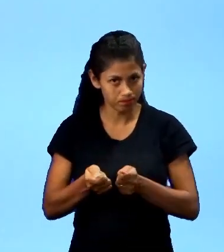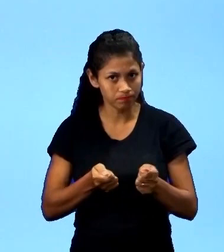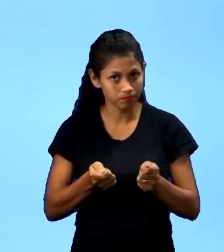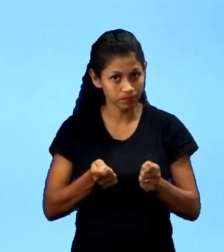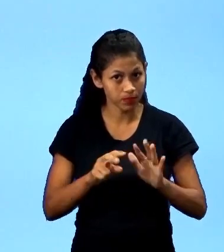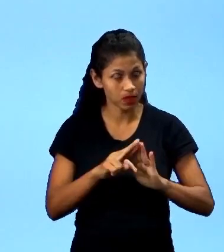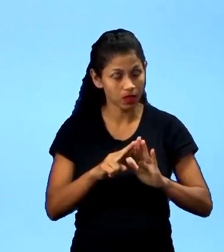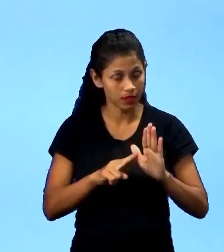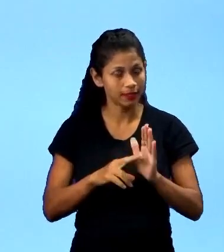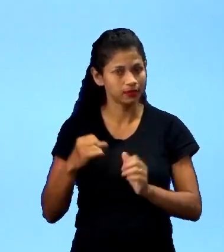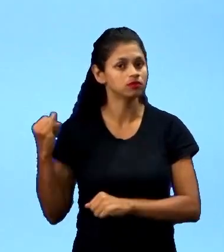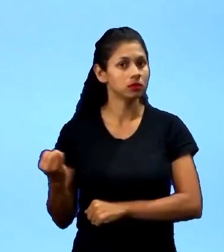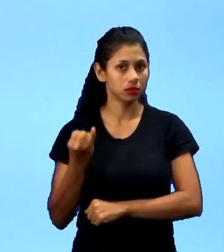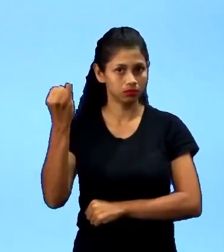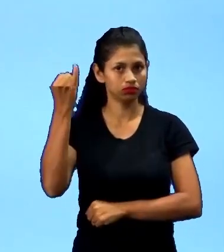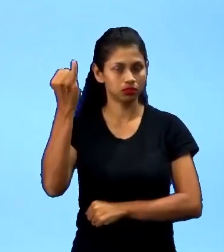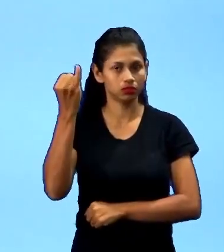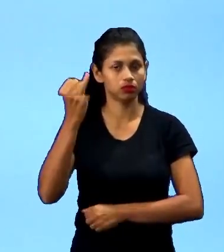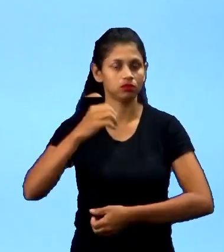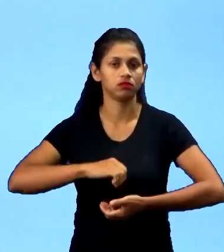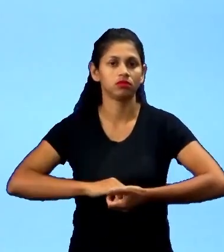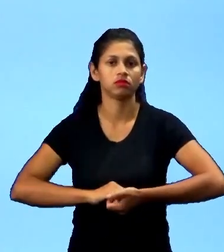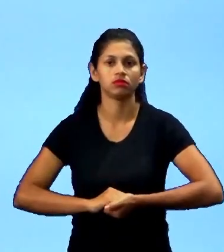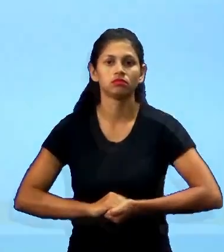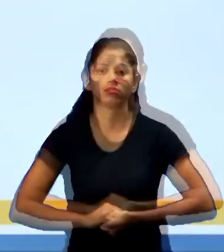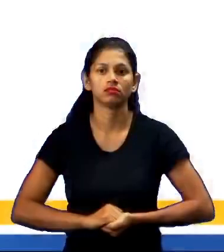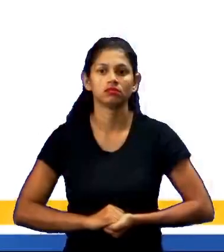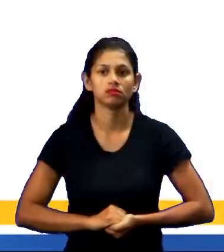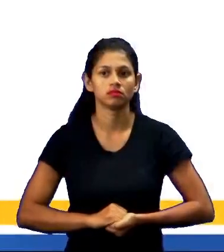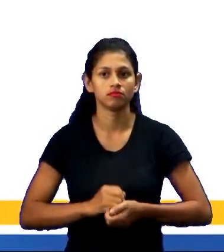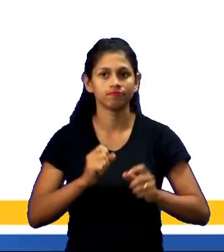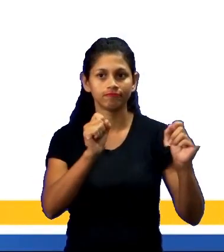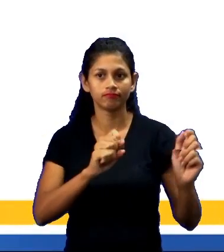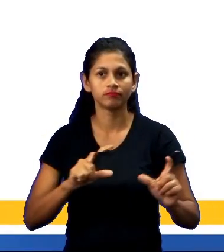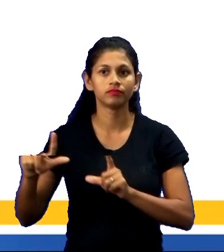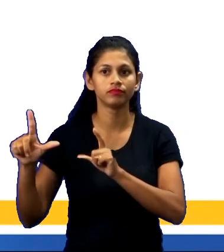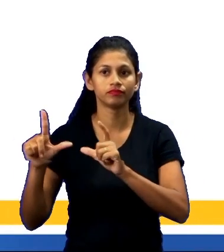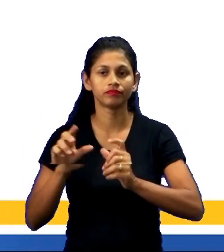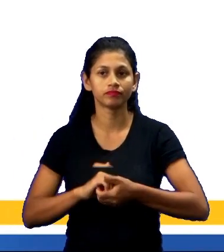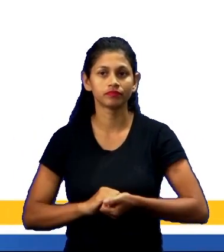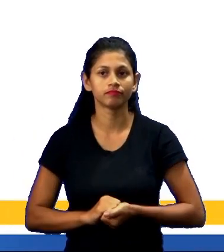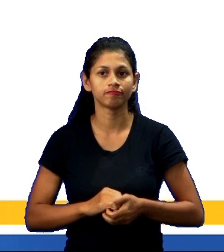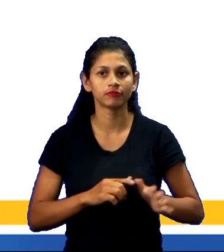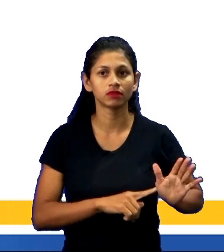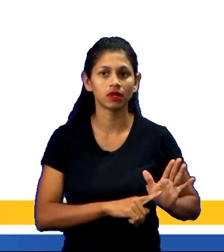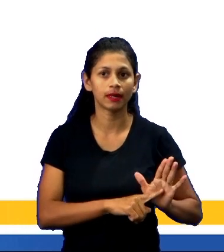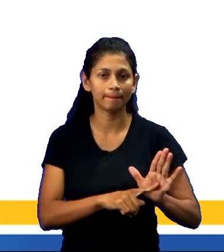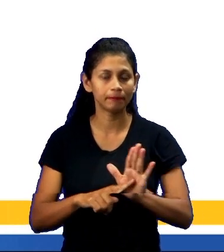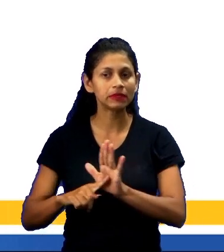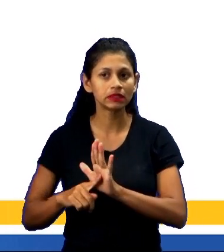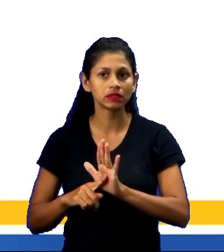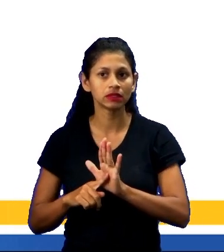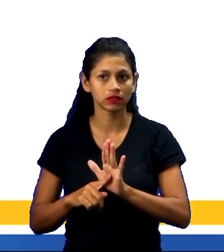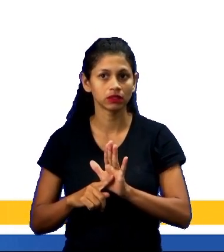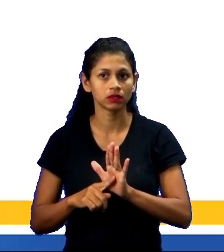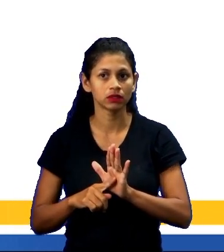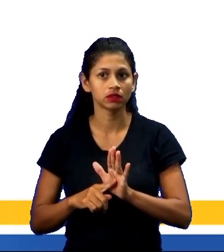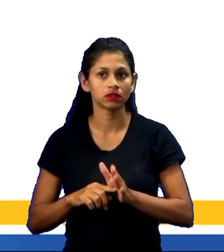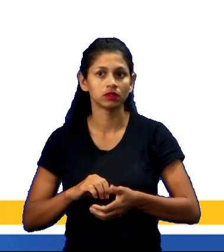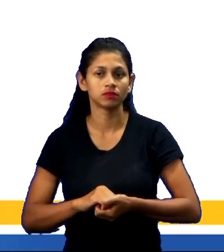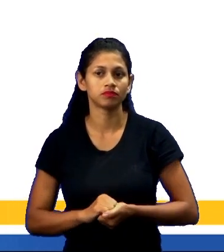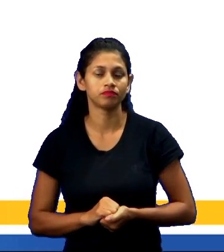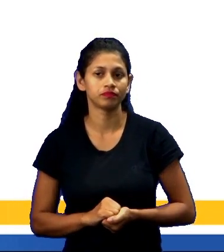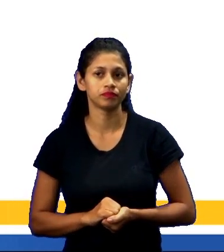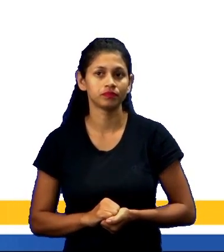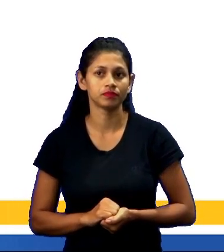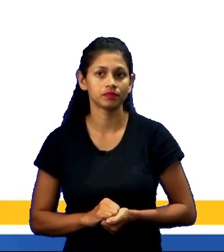são esse segmento que estruturam essa situação, beleza? Então, em tela, temos aqui itens para a elaboração de uma